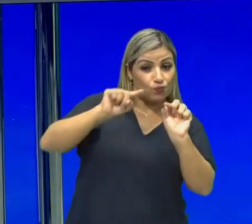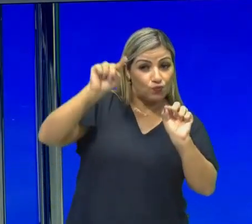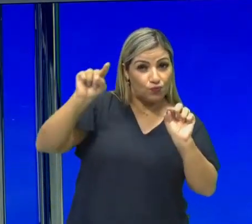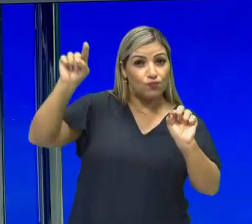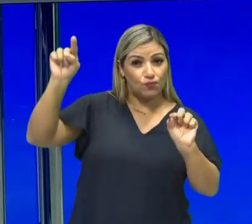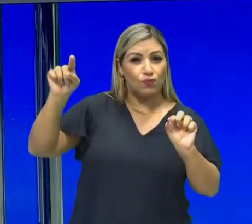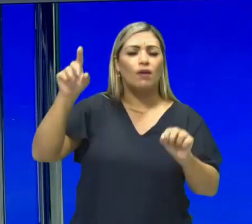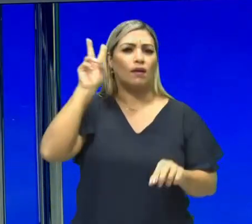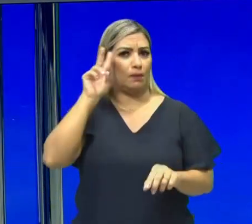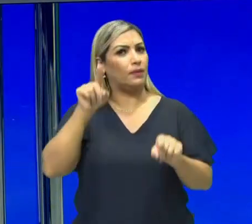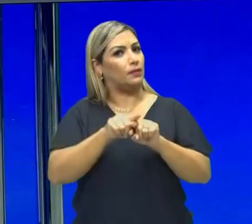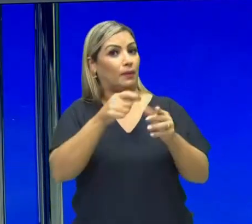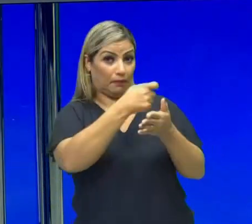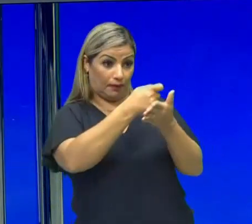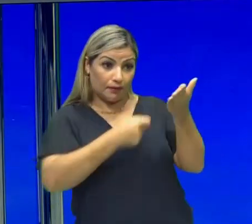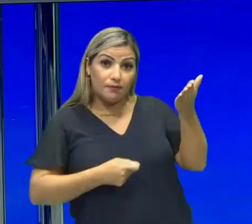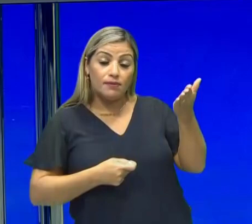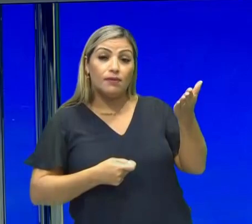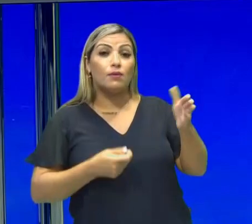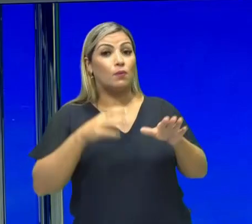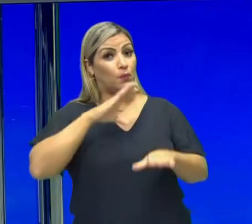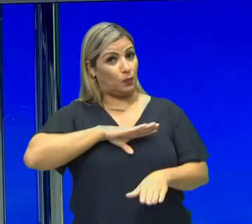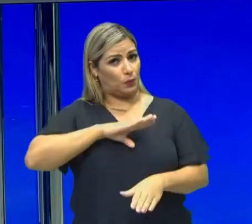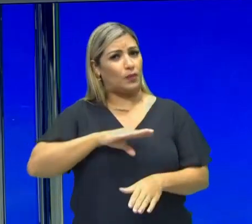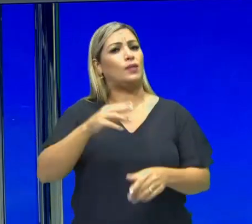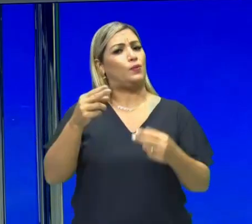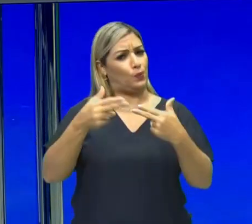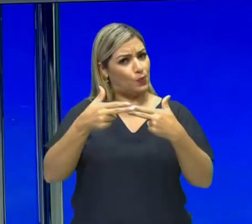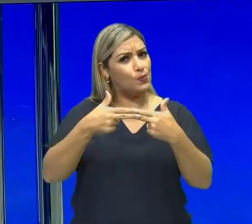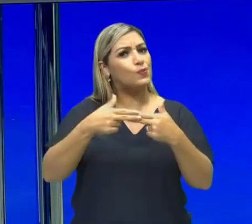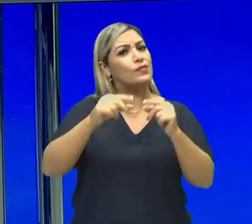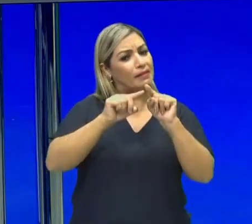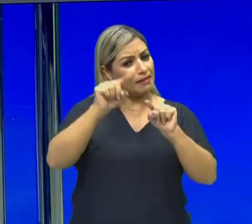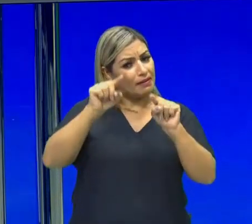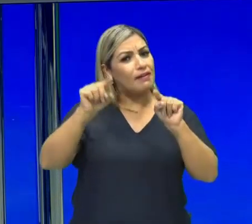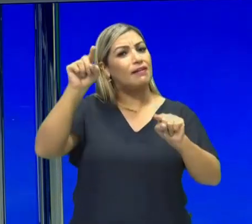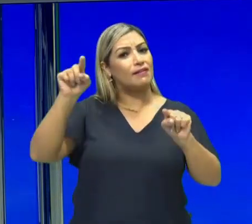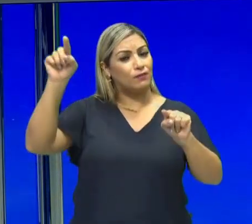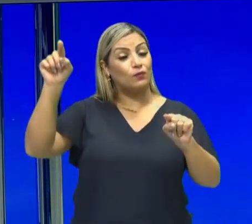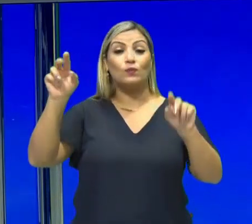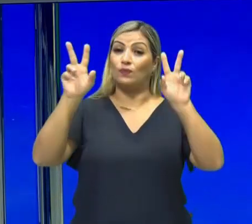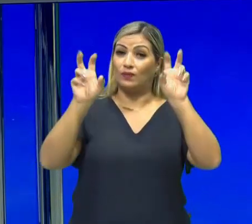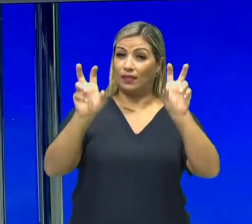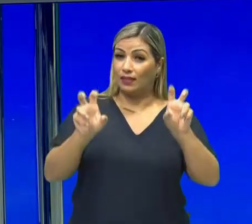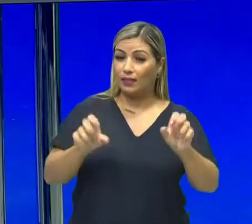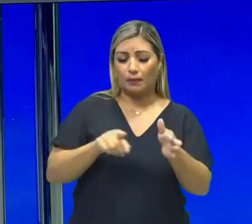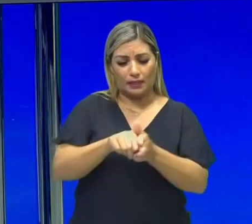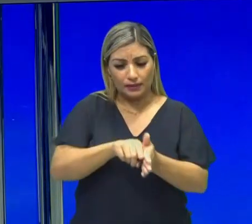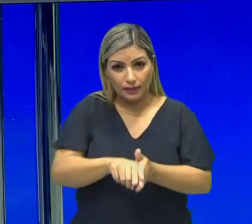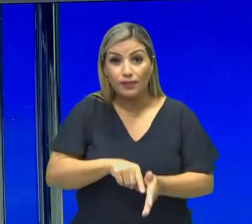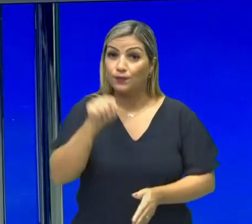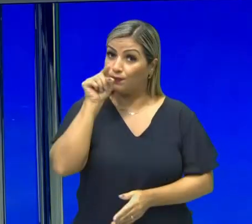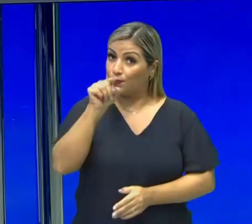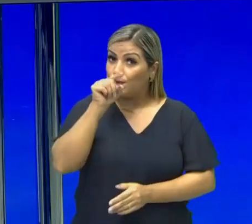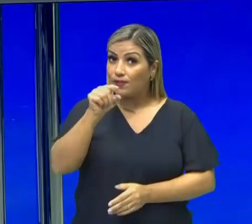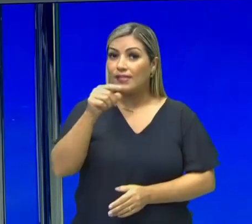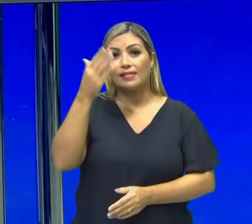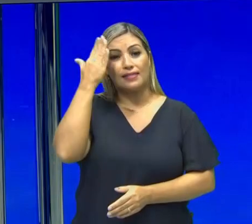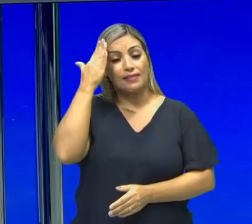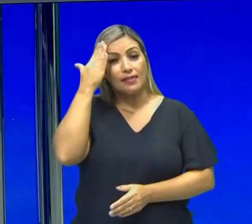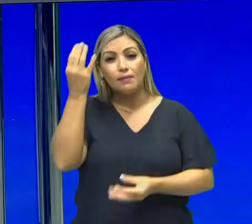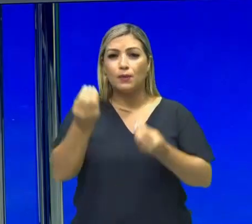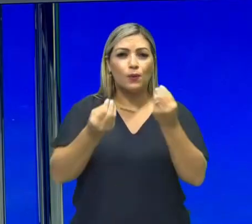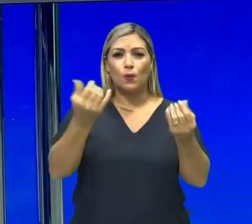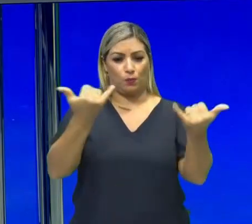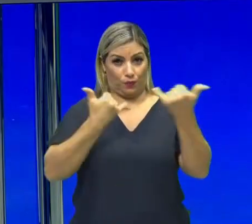também que a redação usa muito gráficos para a gente, como temas, como análise, para que você analise